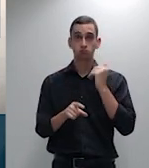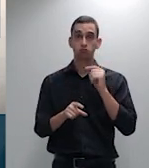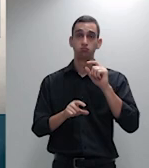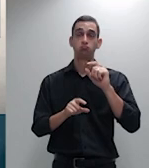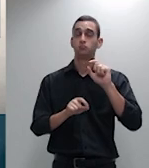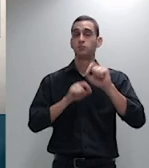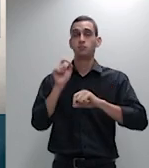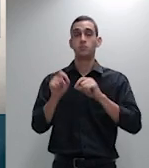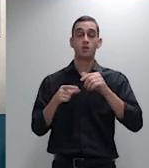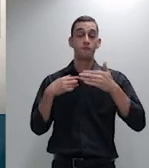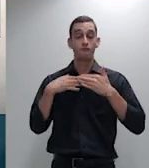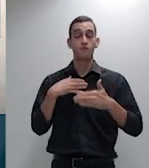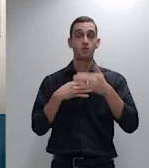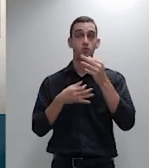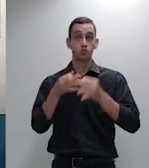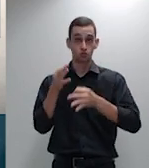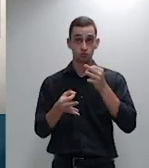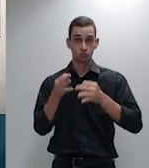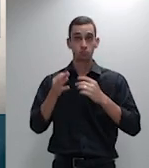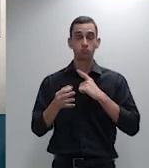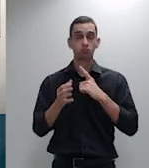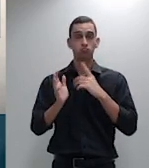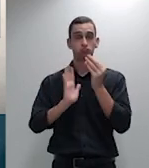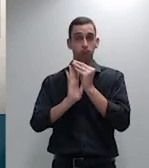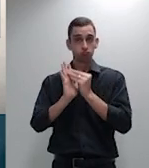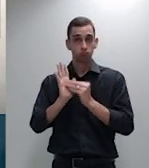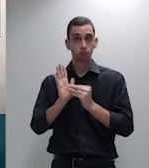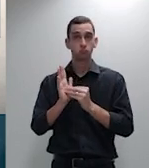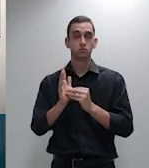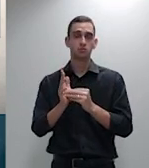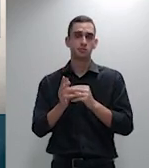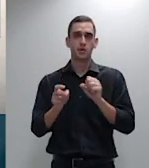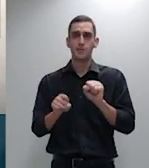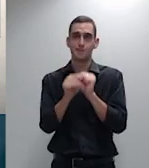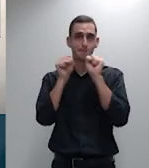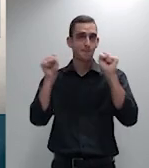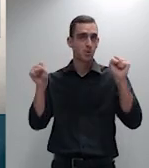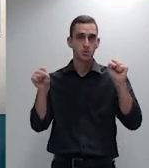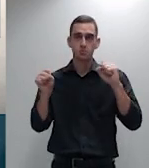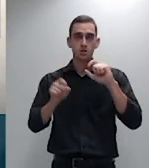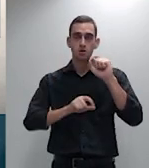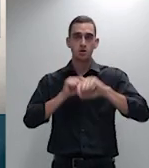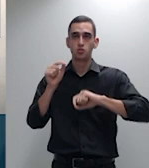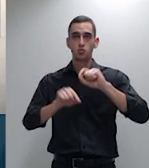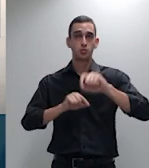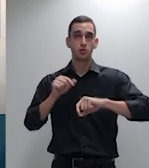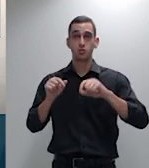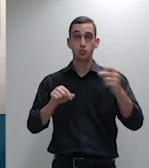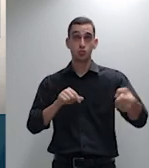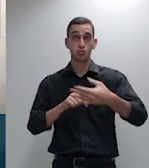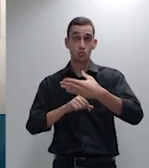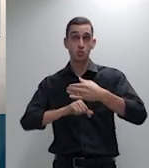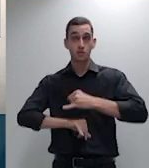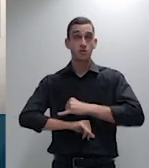consistente na impossibilidade de emitir novo pronunciamento sobre a mesma matéria já decidida